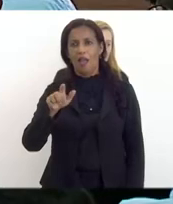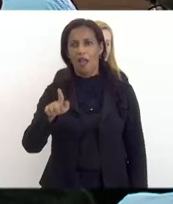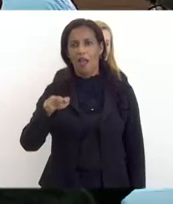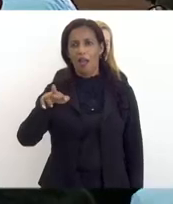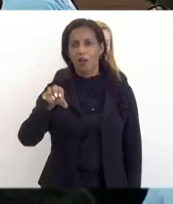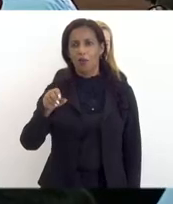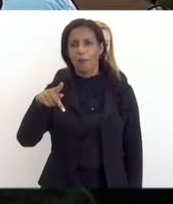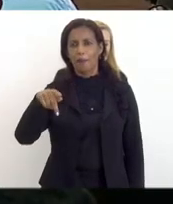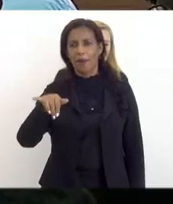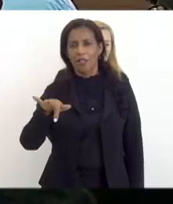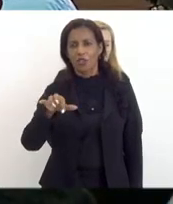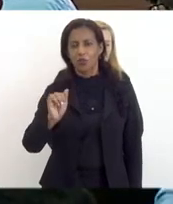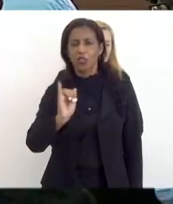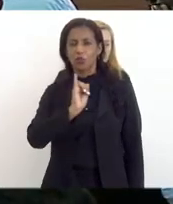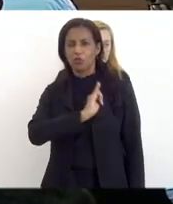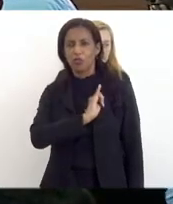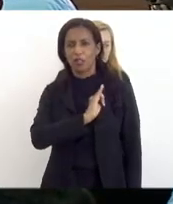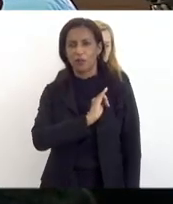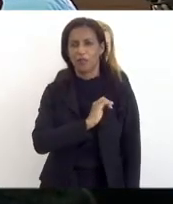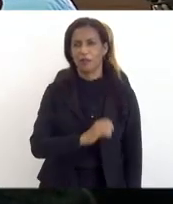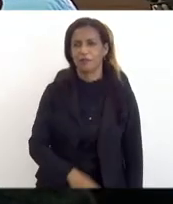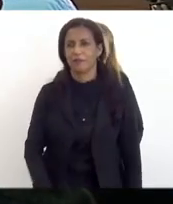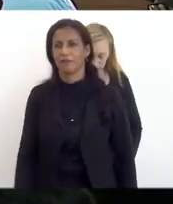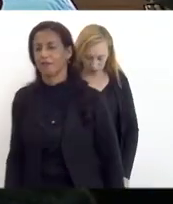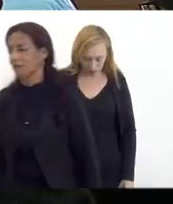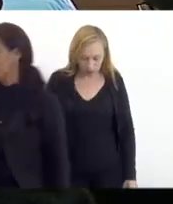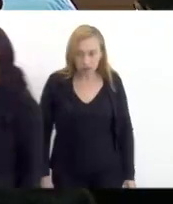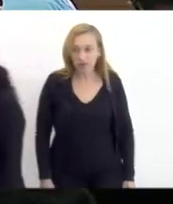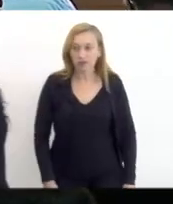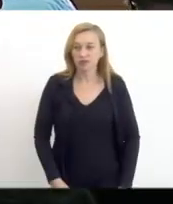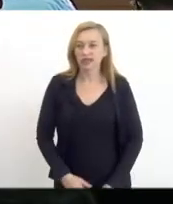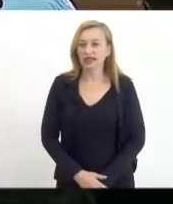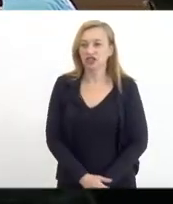de Itaguaí. Por favor, Tadashi.